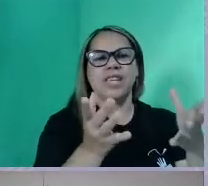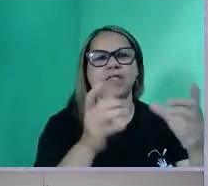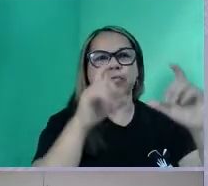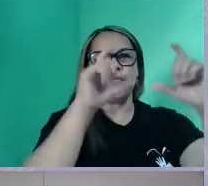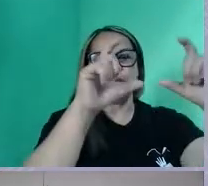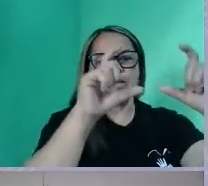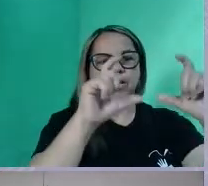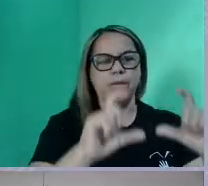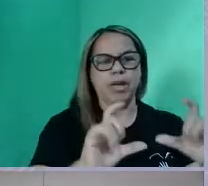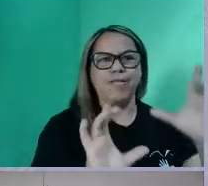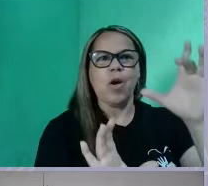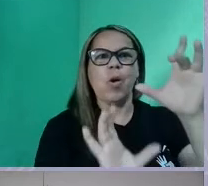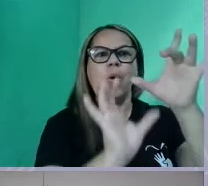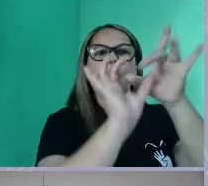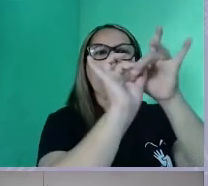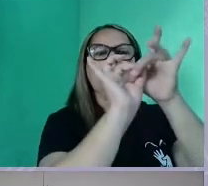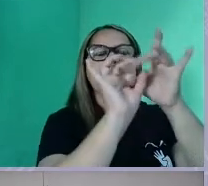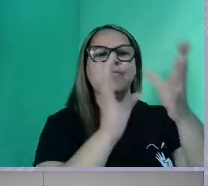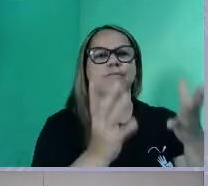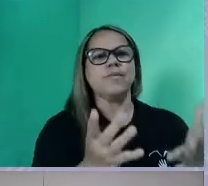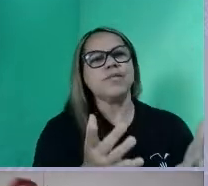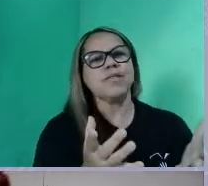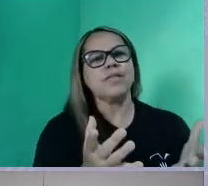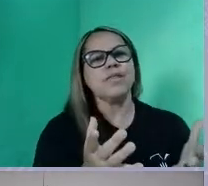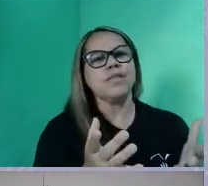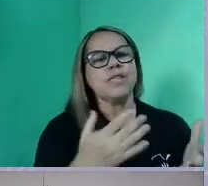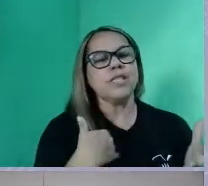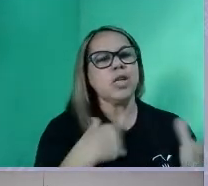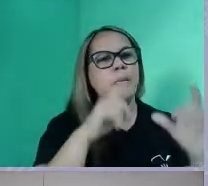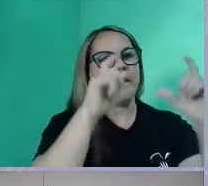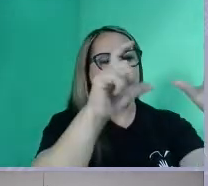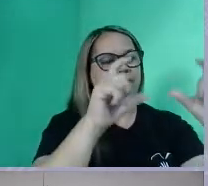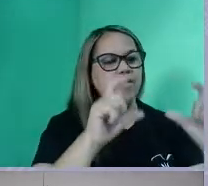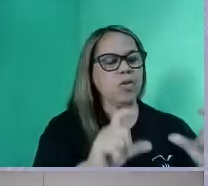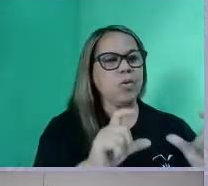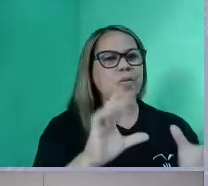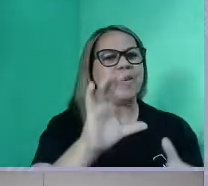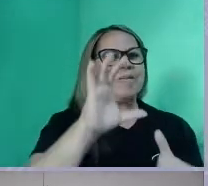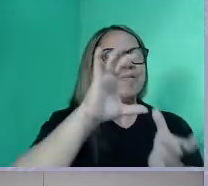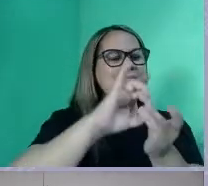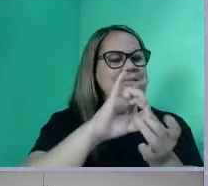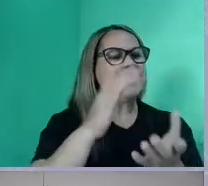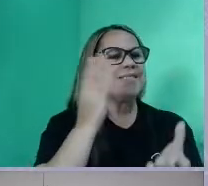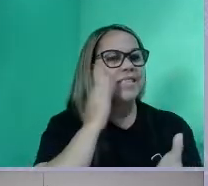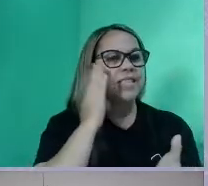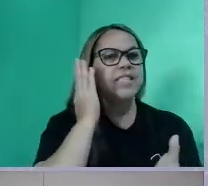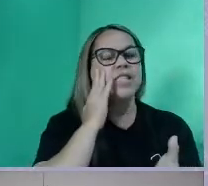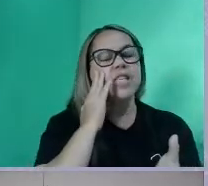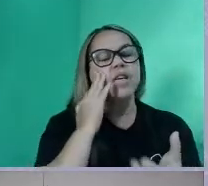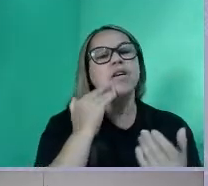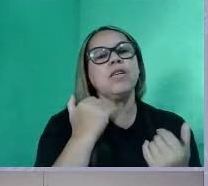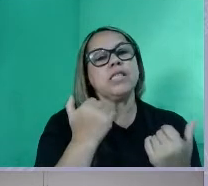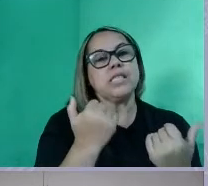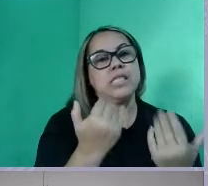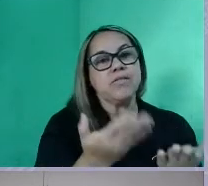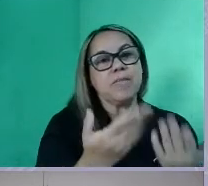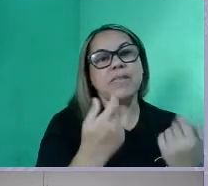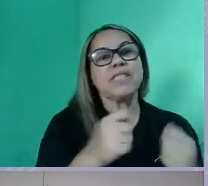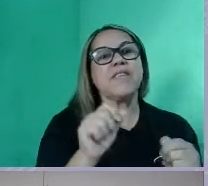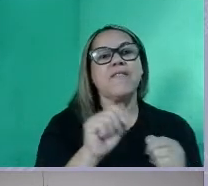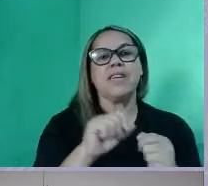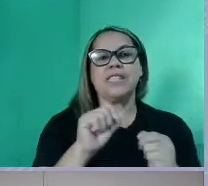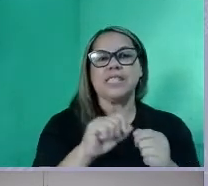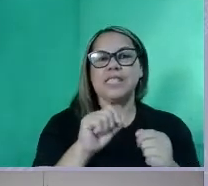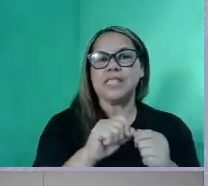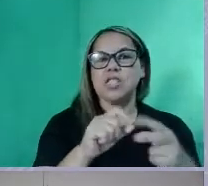você tem a dizer, você faz um ligamento interessante entre um parágrafo e outro, certo? E você tem que fazer isso entre pelo